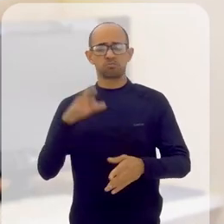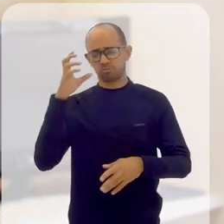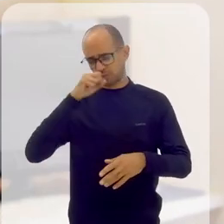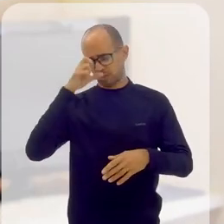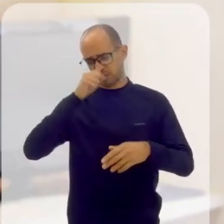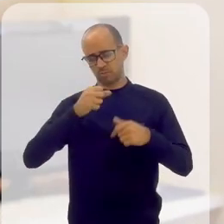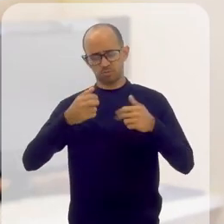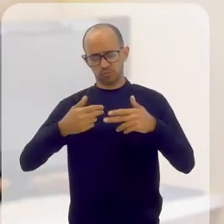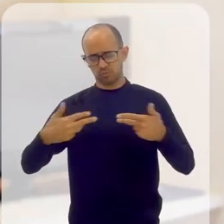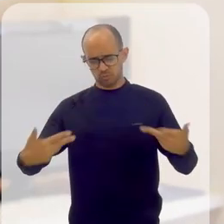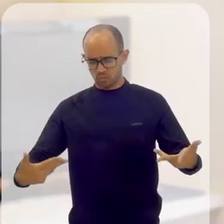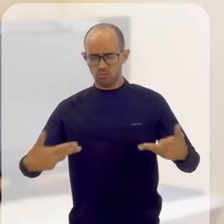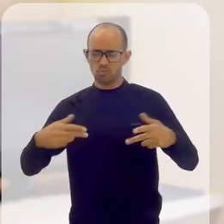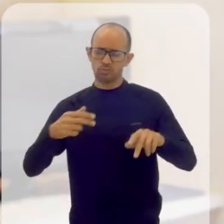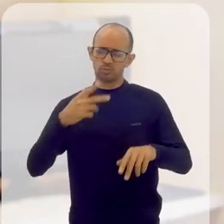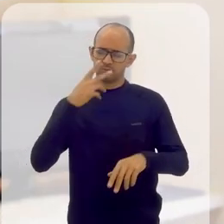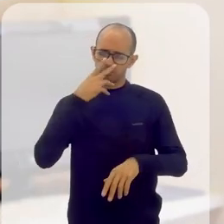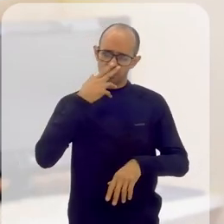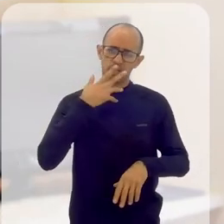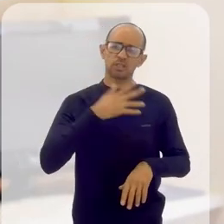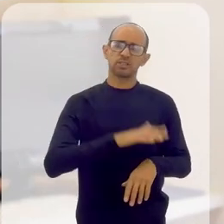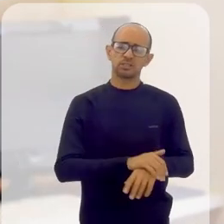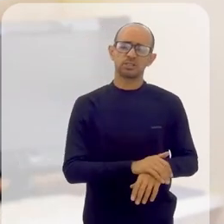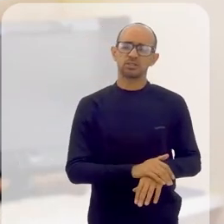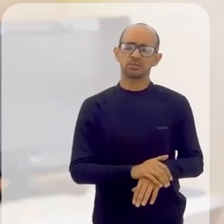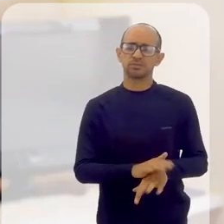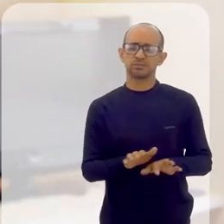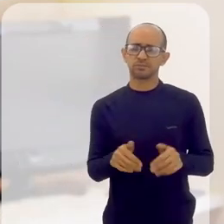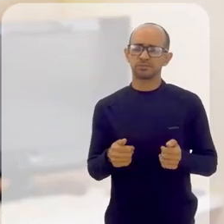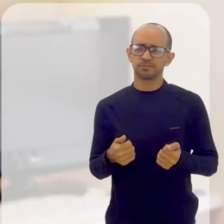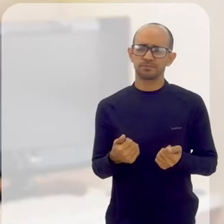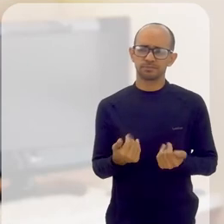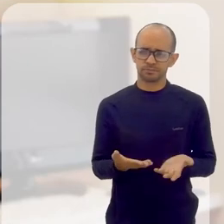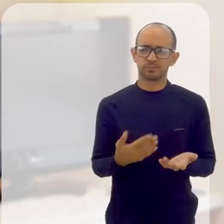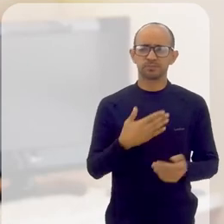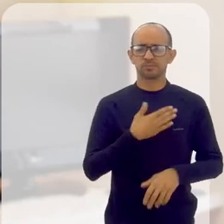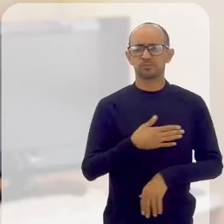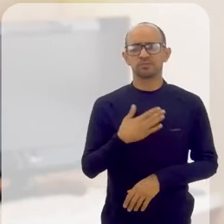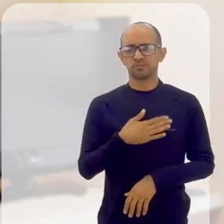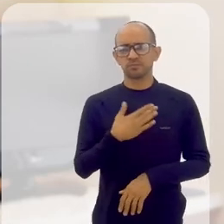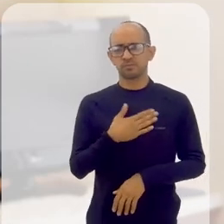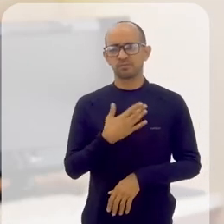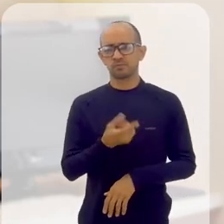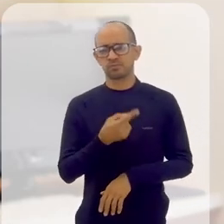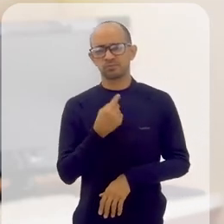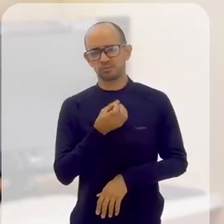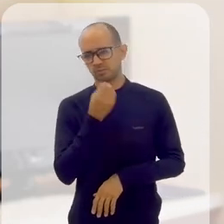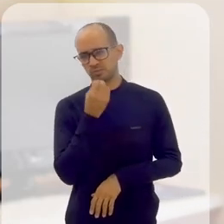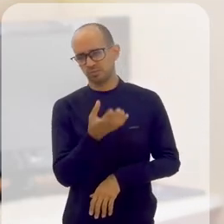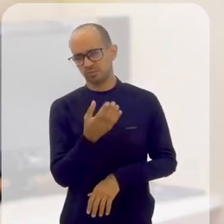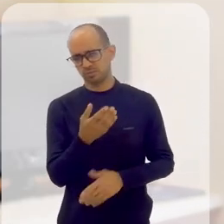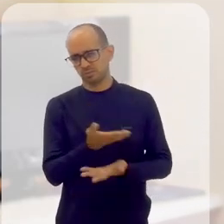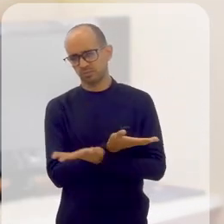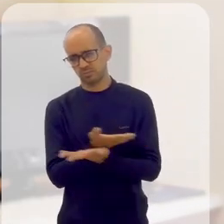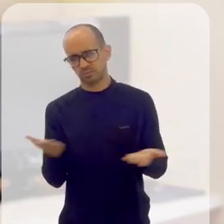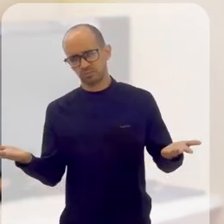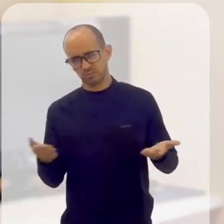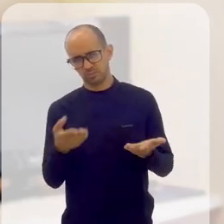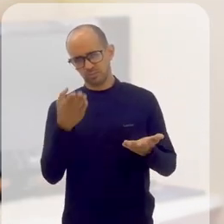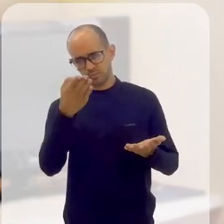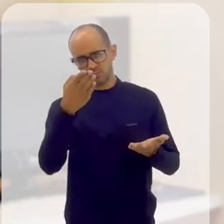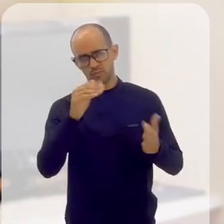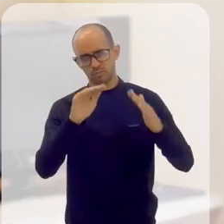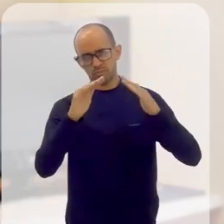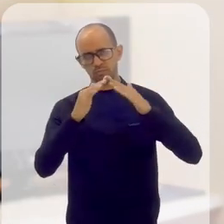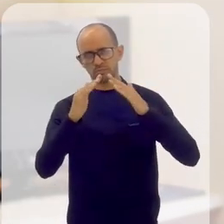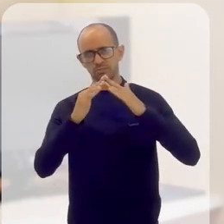Aprendemos coisas parecidas. Enfim, e aí eu queria que você deixasse um recado para a galera que está